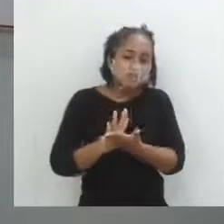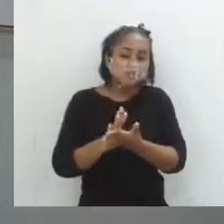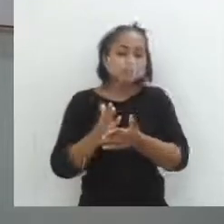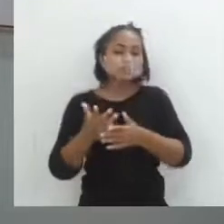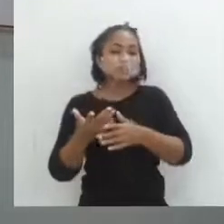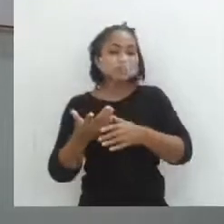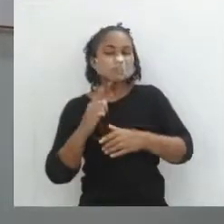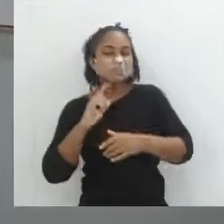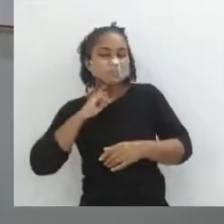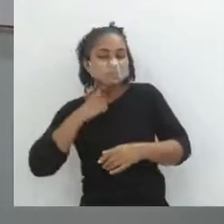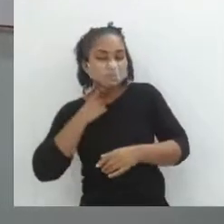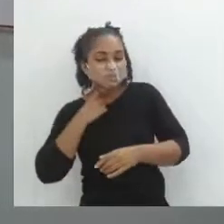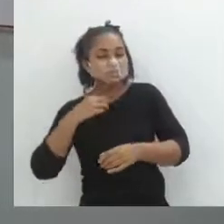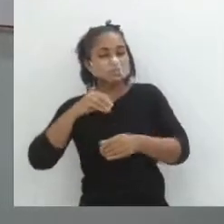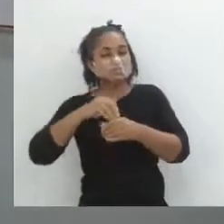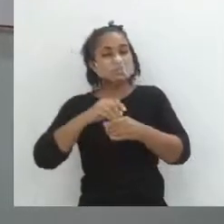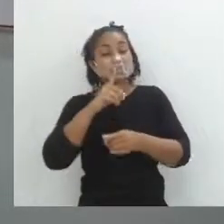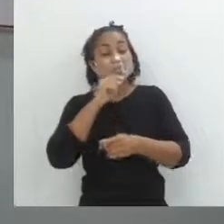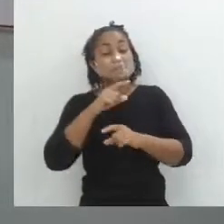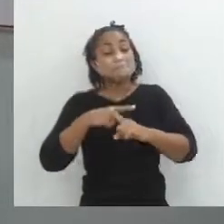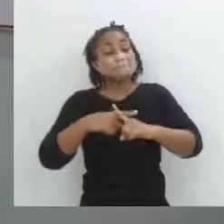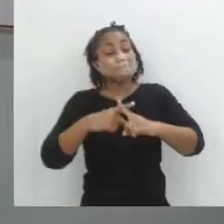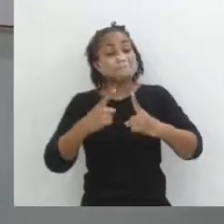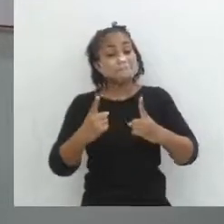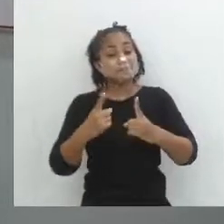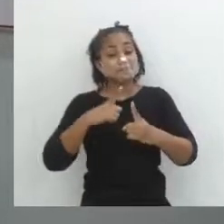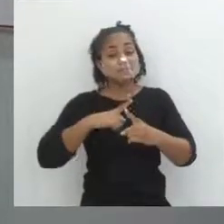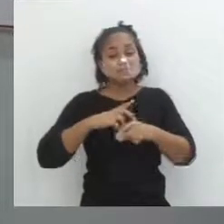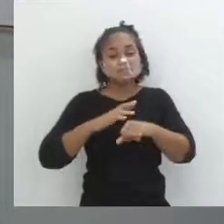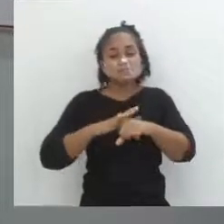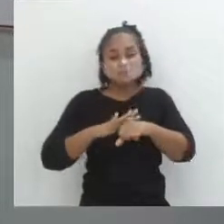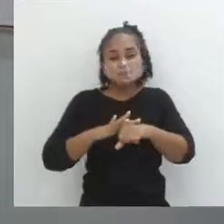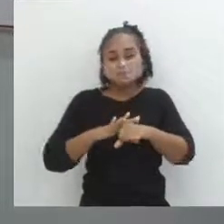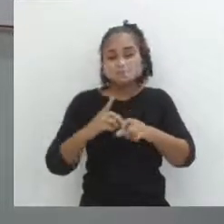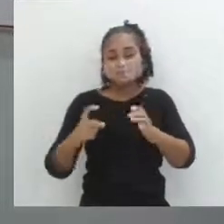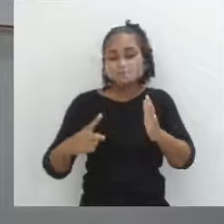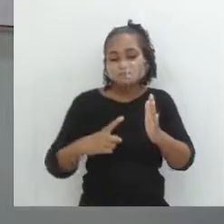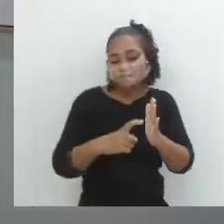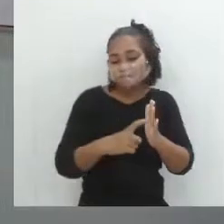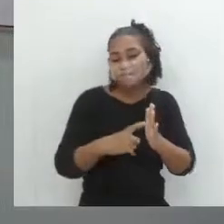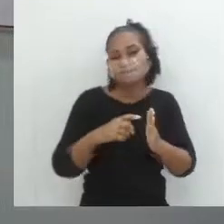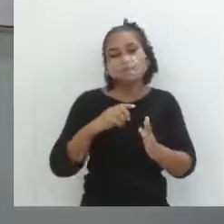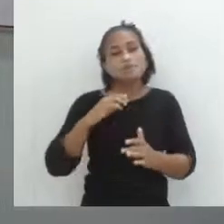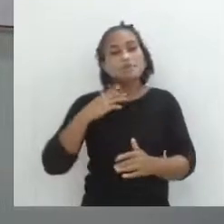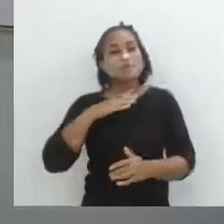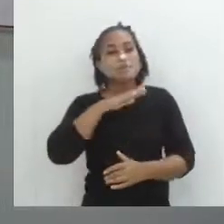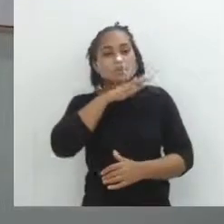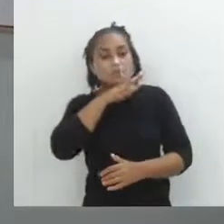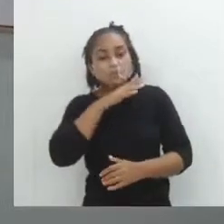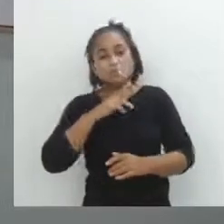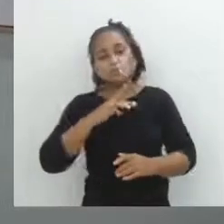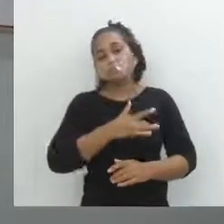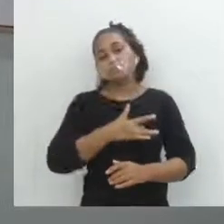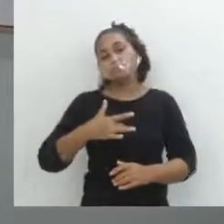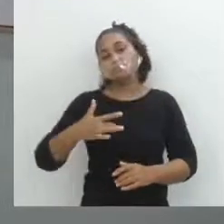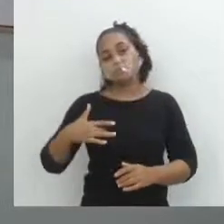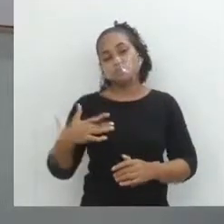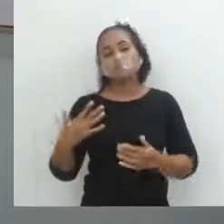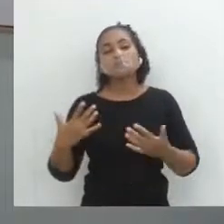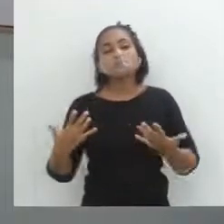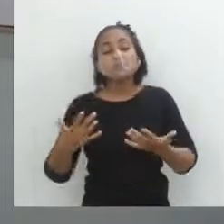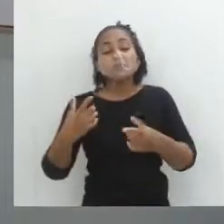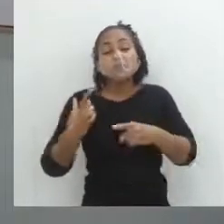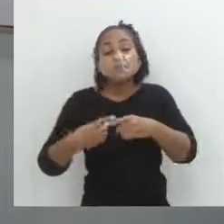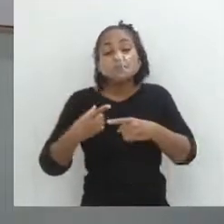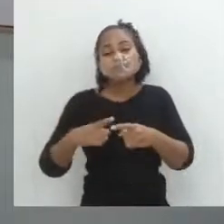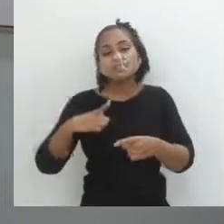-organismos presentes da água. Porém, esses micro-organismos, eles não fazem mal à nossa saúde. Por isso, por existir uma